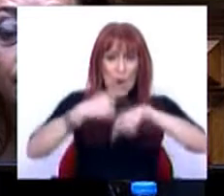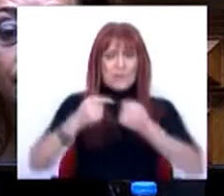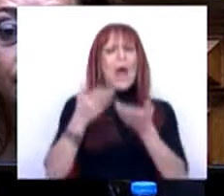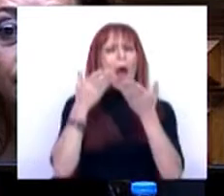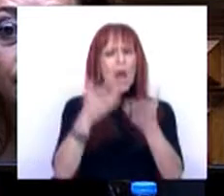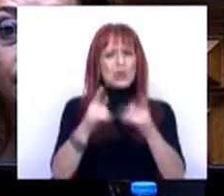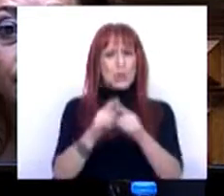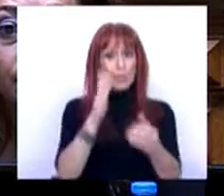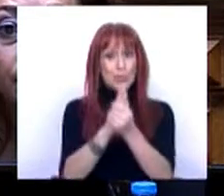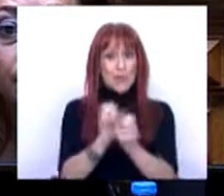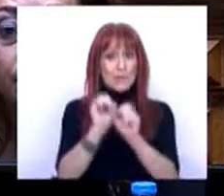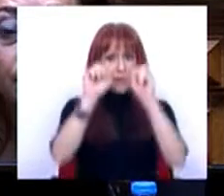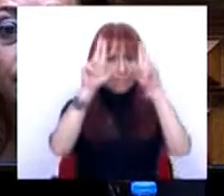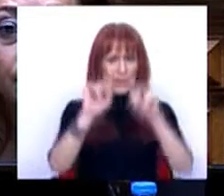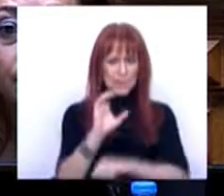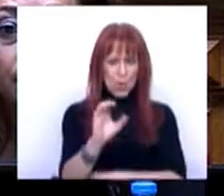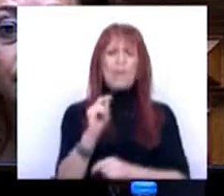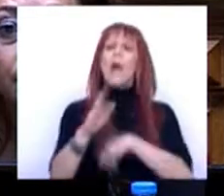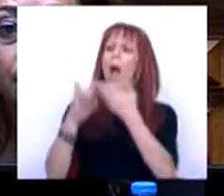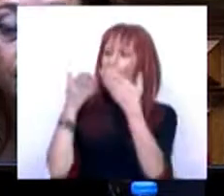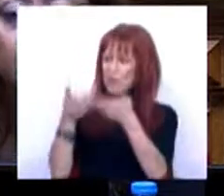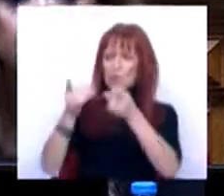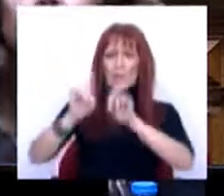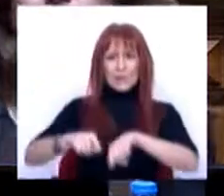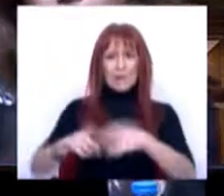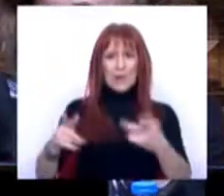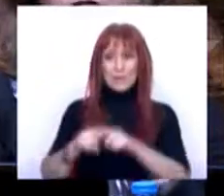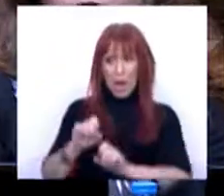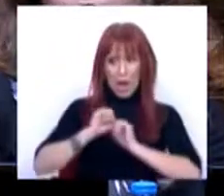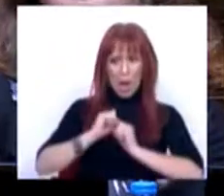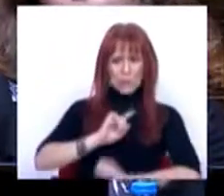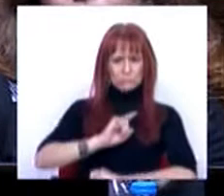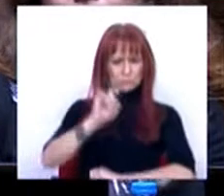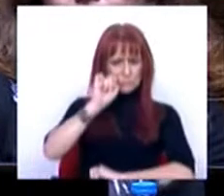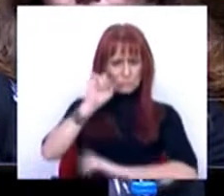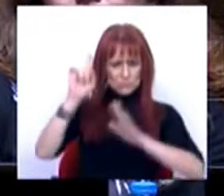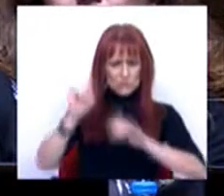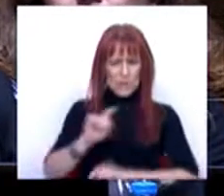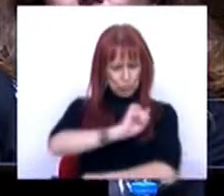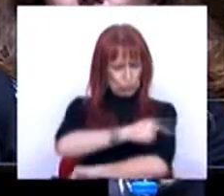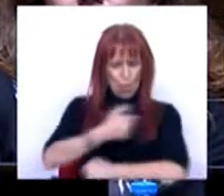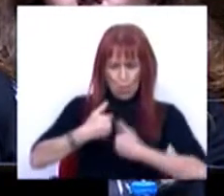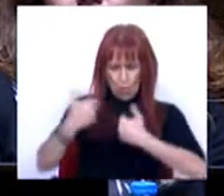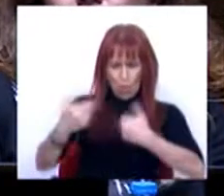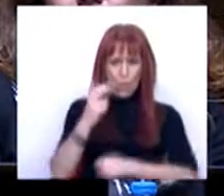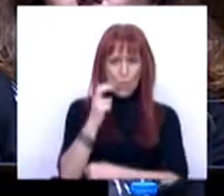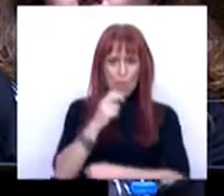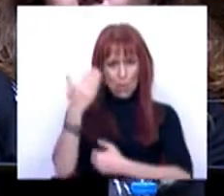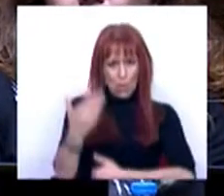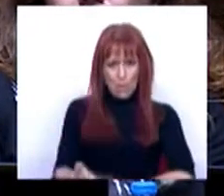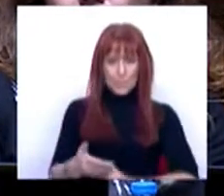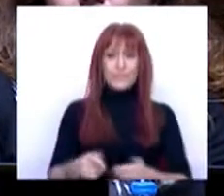contribuir para o processo de descarbonização, contribui também para a nossa segurança e soberania energética.